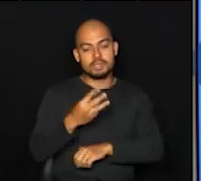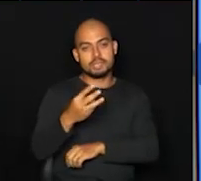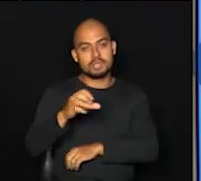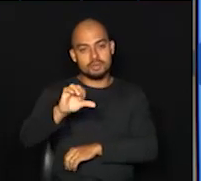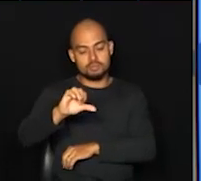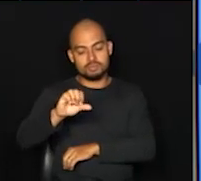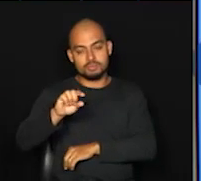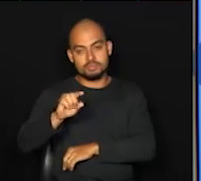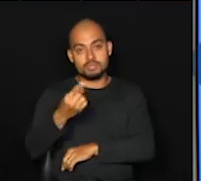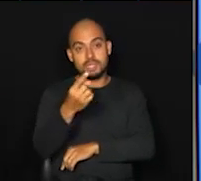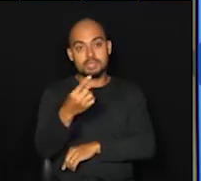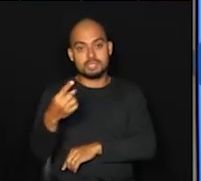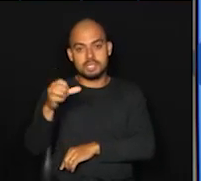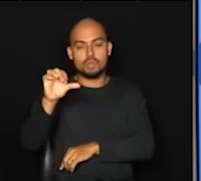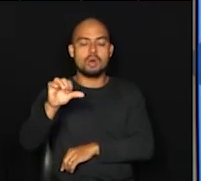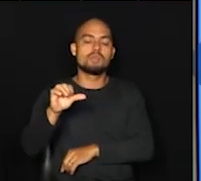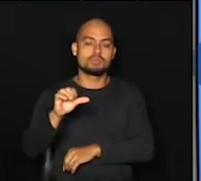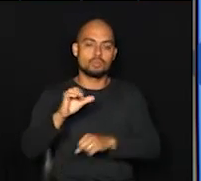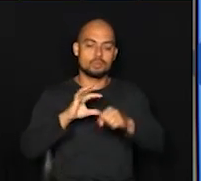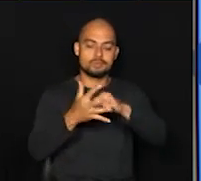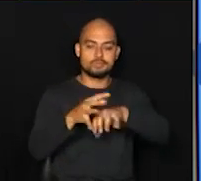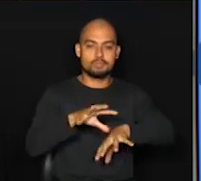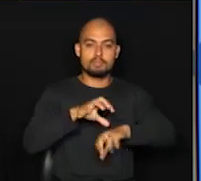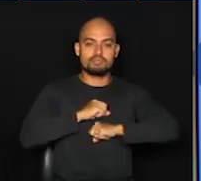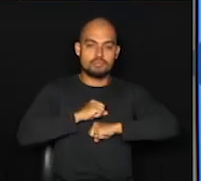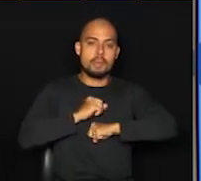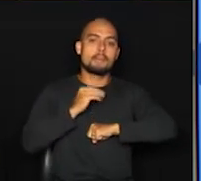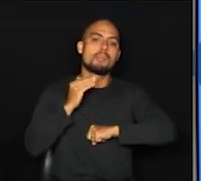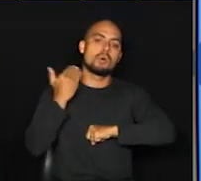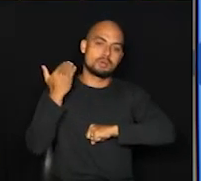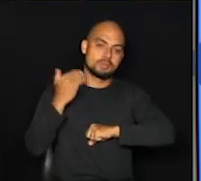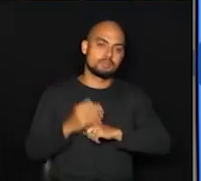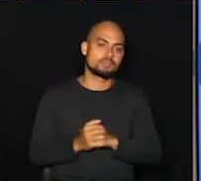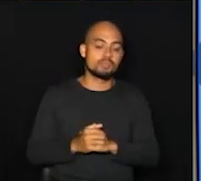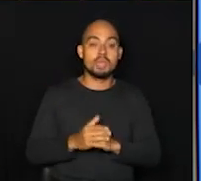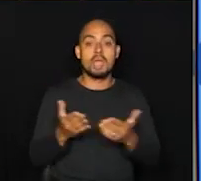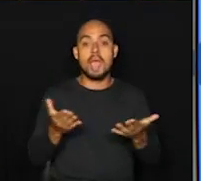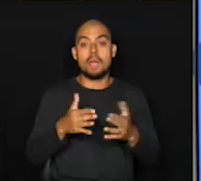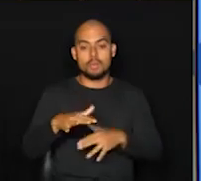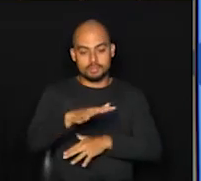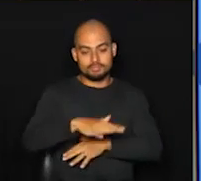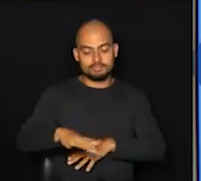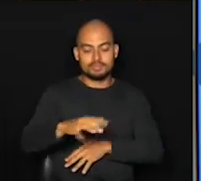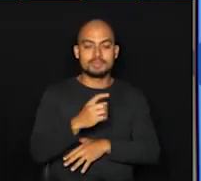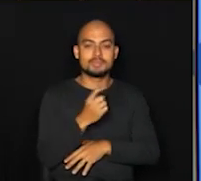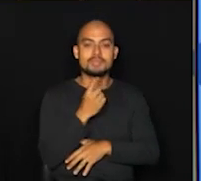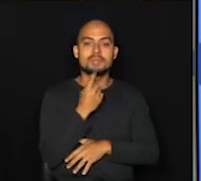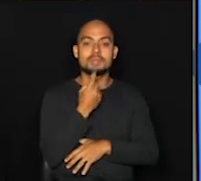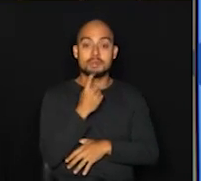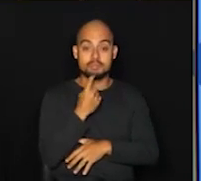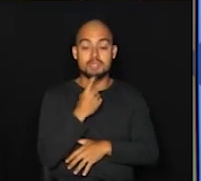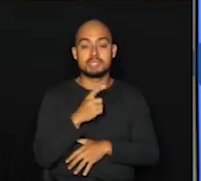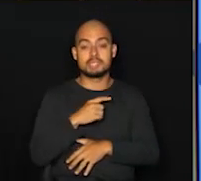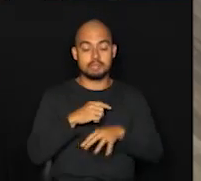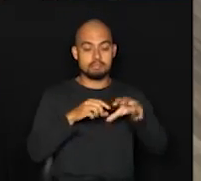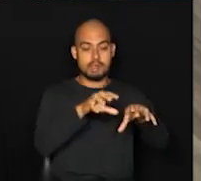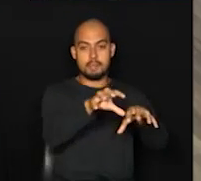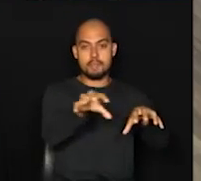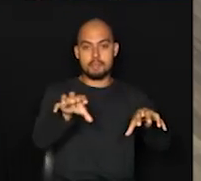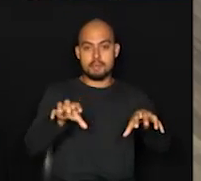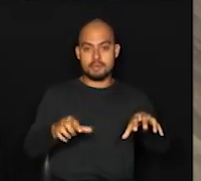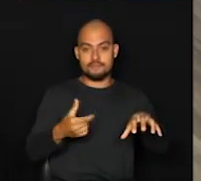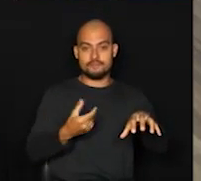morreram devido a Covid-19. Vamos falar agora da região metropolitana de Campinas, que compreende 20 cidades.